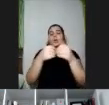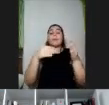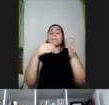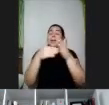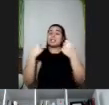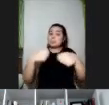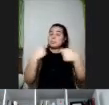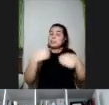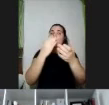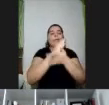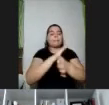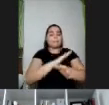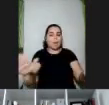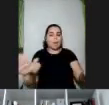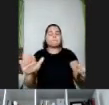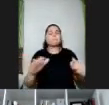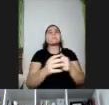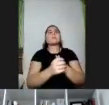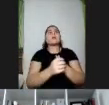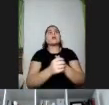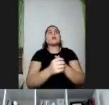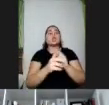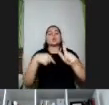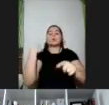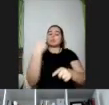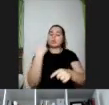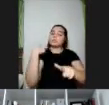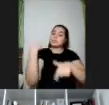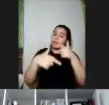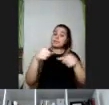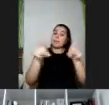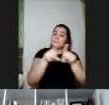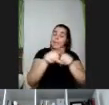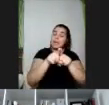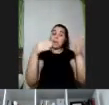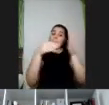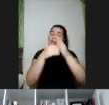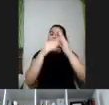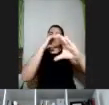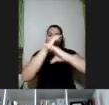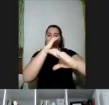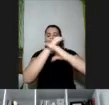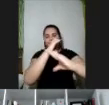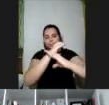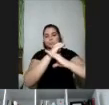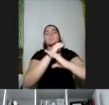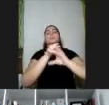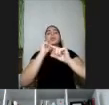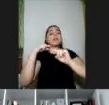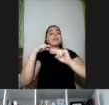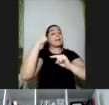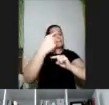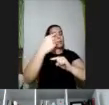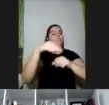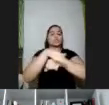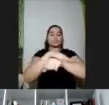eliminadas. A gente trabalha nessa perspectiva de barreiras na informação e na comunicação, que a Patrícia vai aprofundar com vocês no